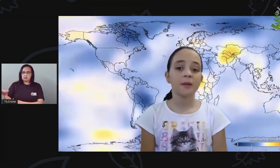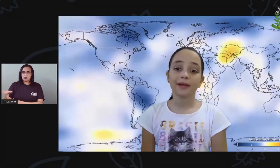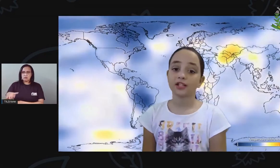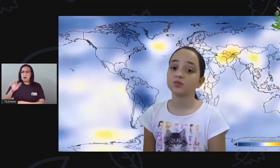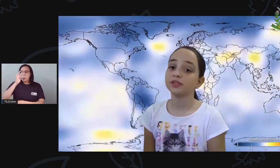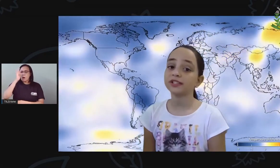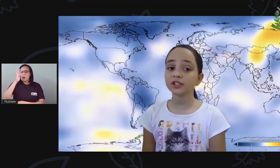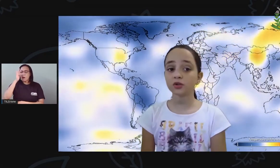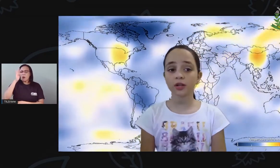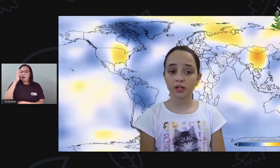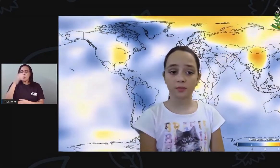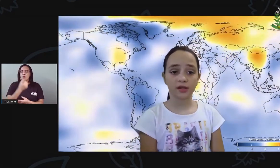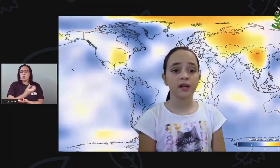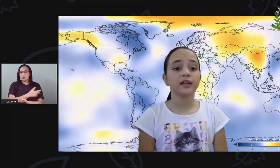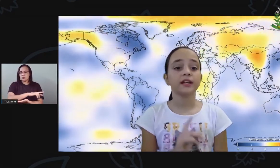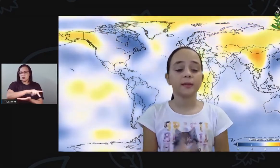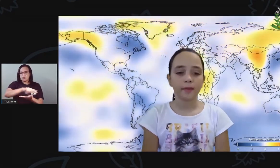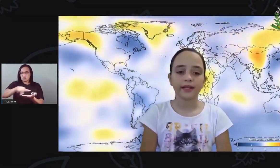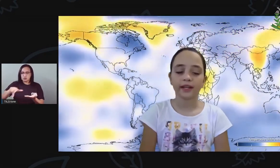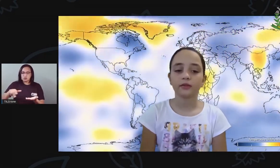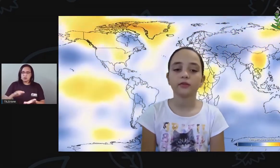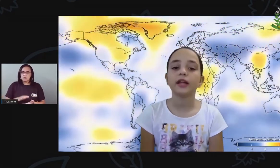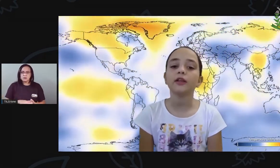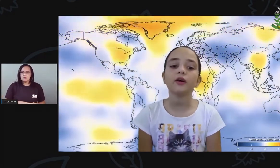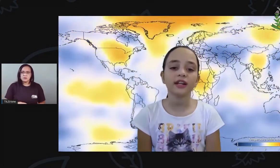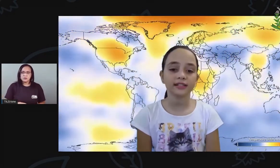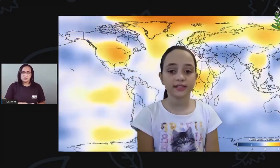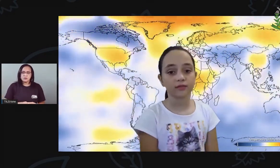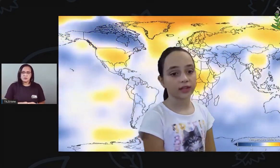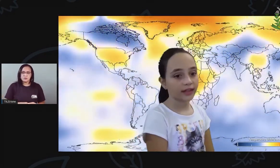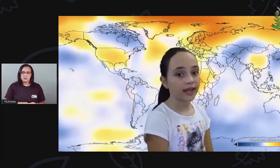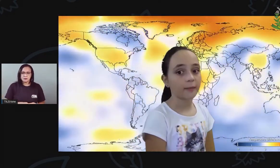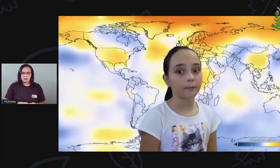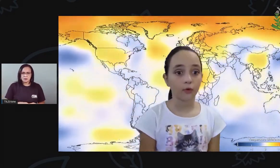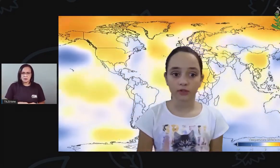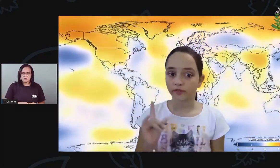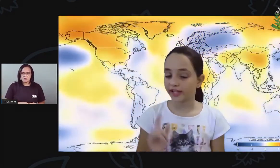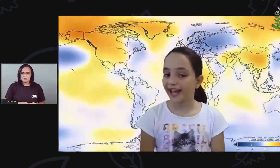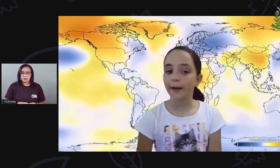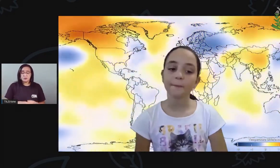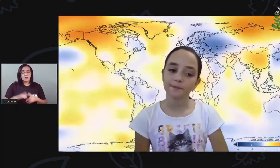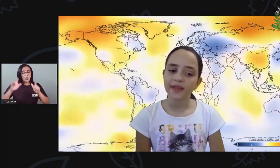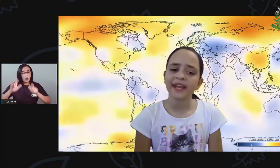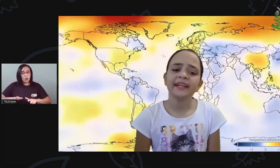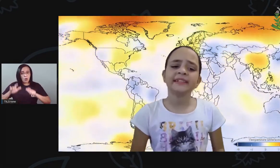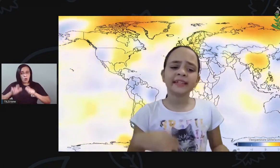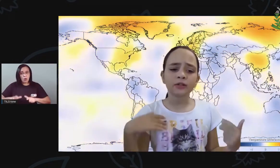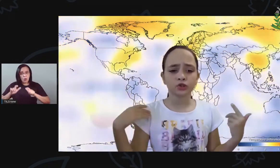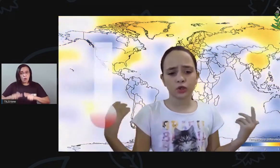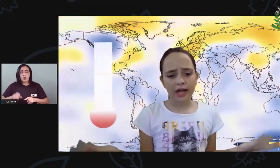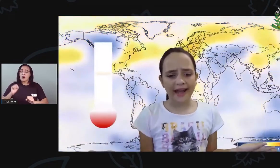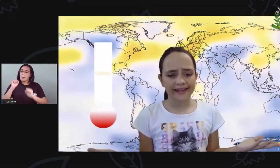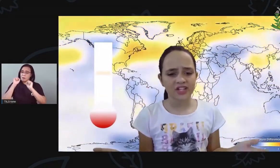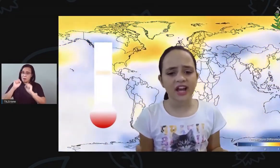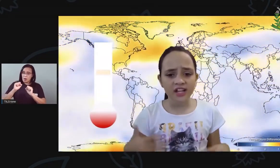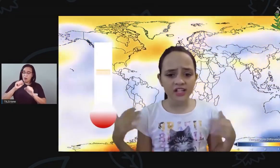melhor, pelas mudanças do clima, que dependendo da localização da Terra, podem variar. Em certos locais, as